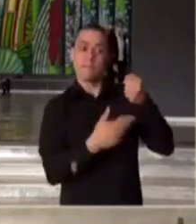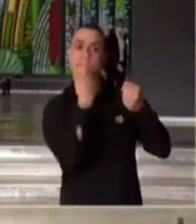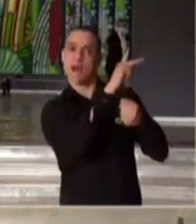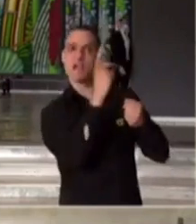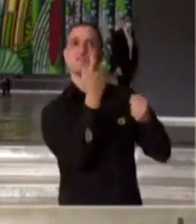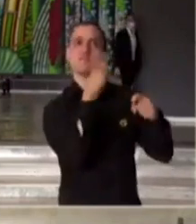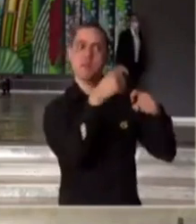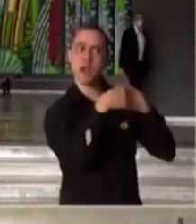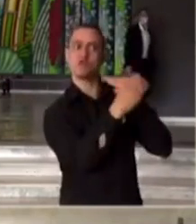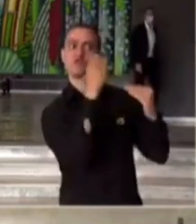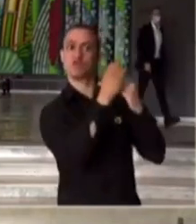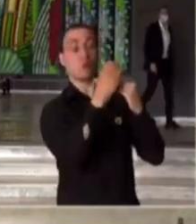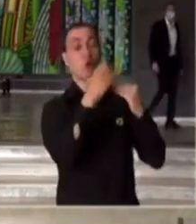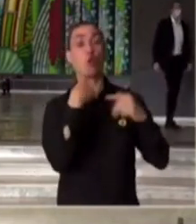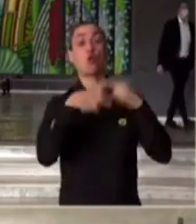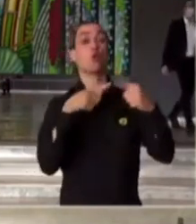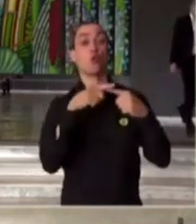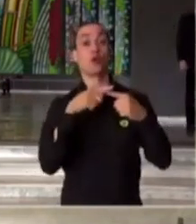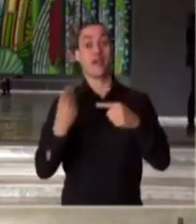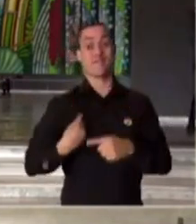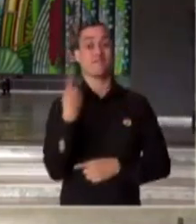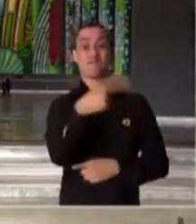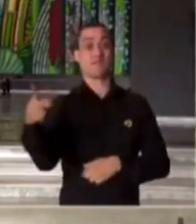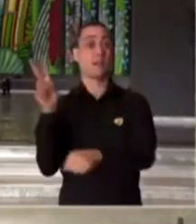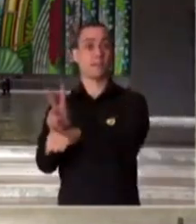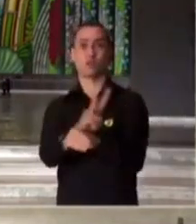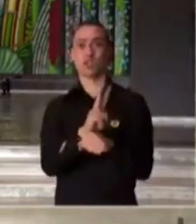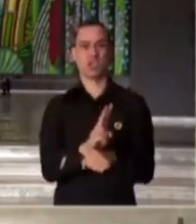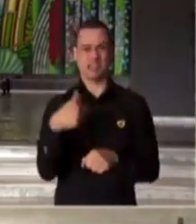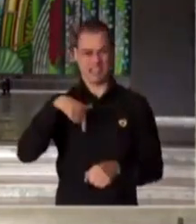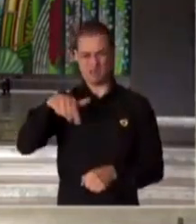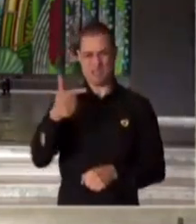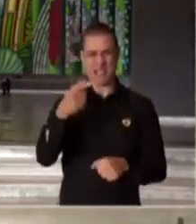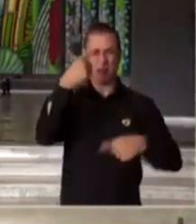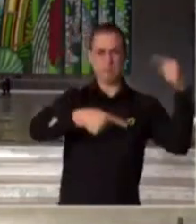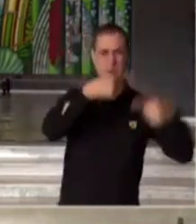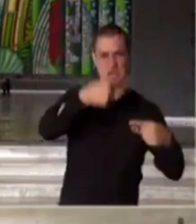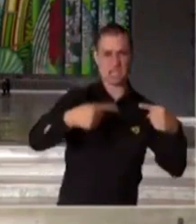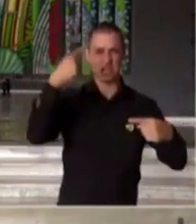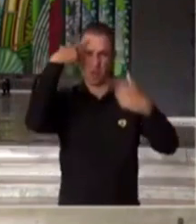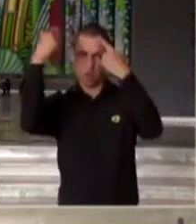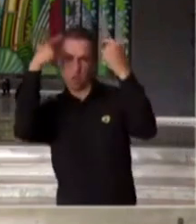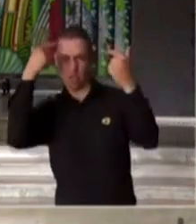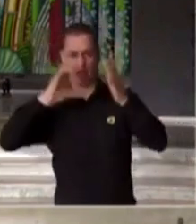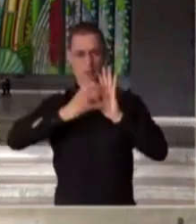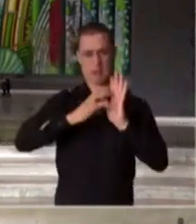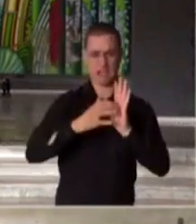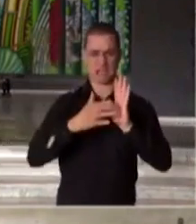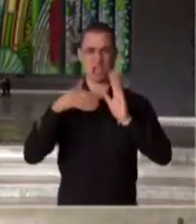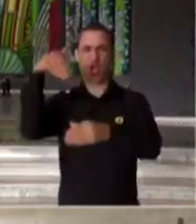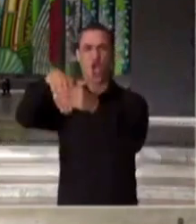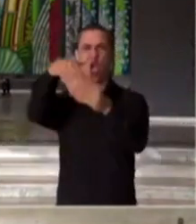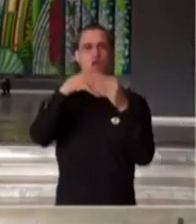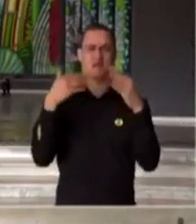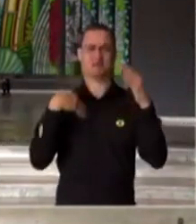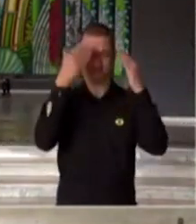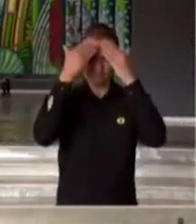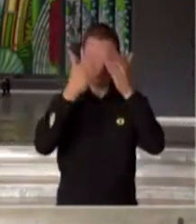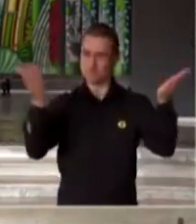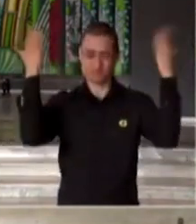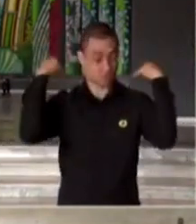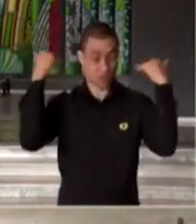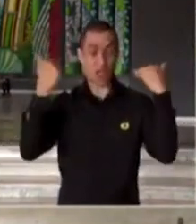medicina, é proteger vidas. Nós não temos aqui viés político, ideológico, partidário, eleitoral. A nossa visão